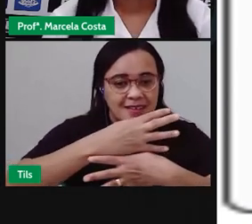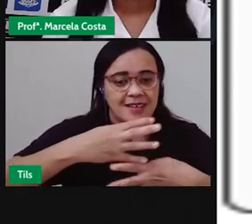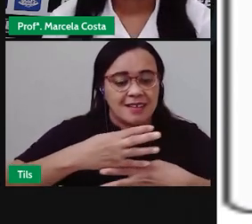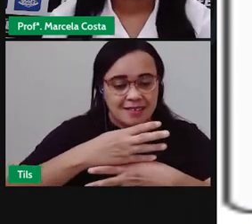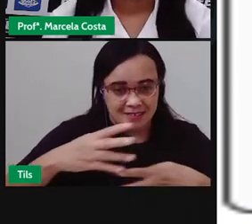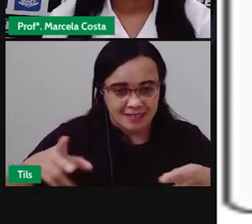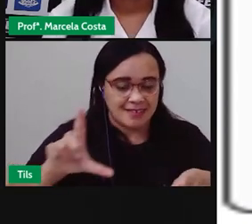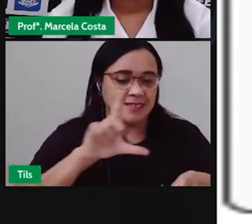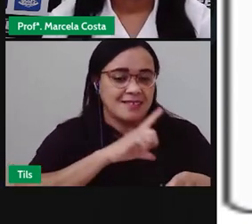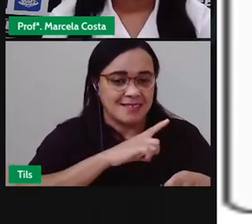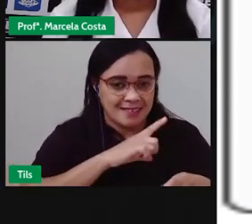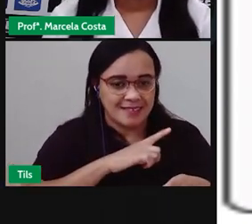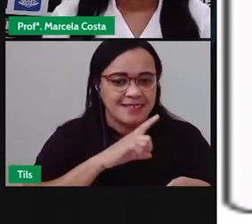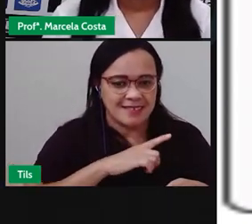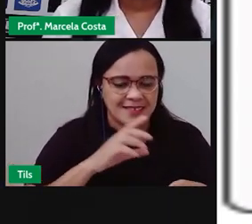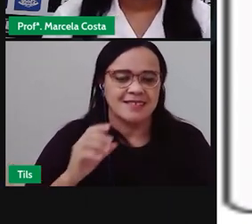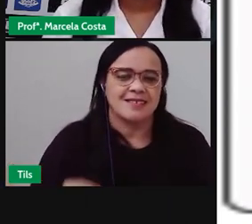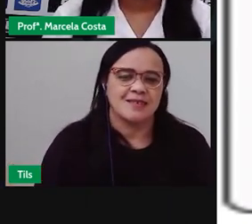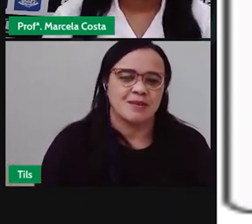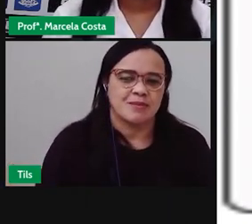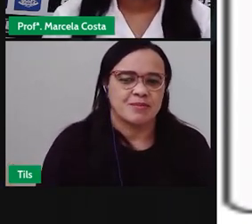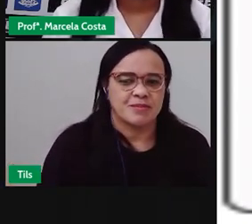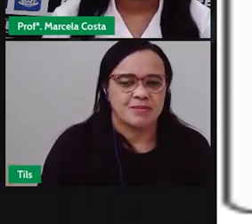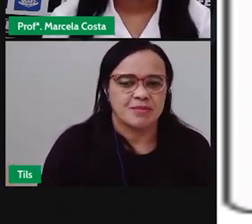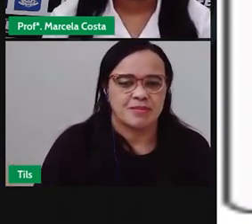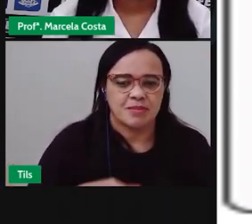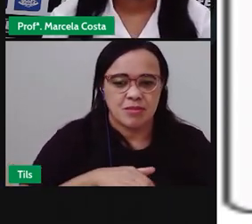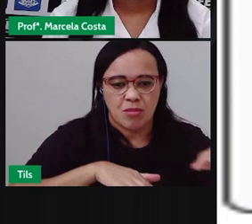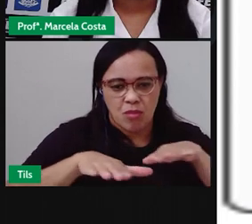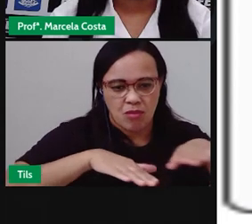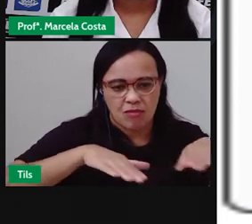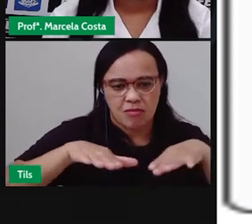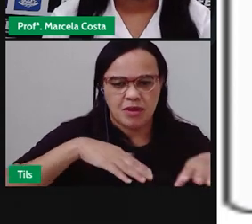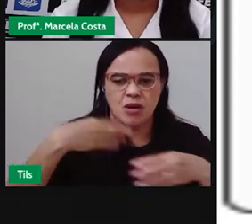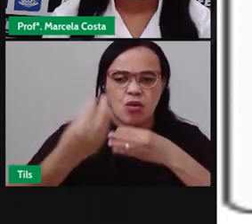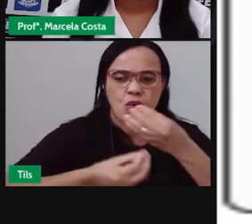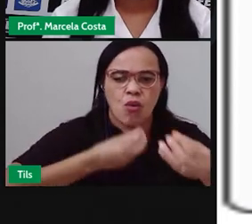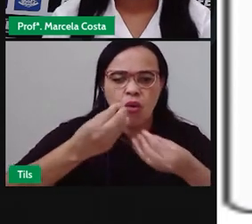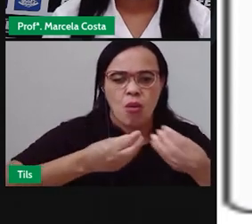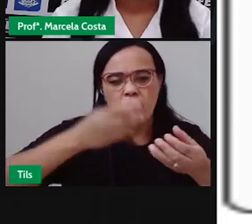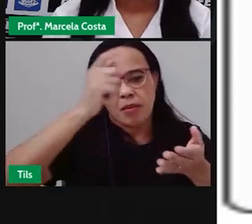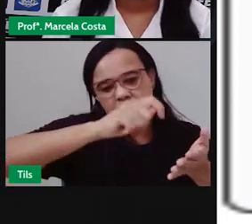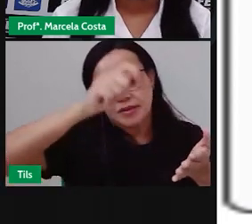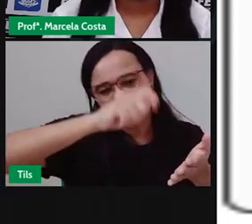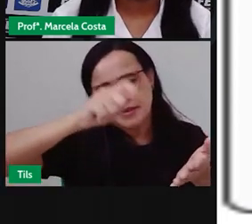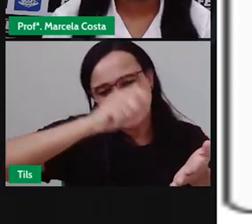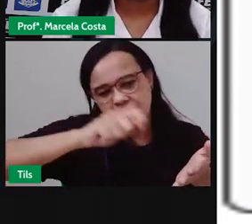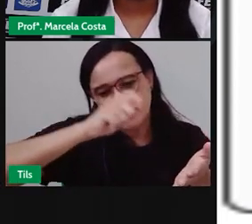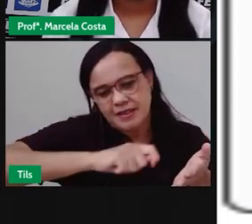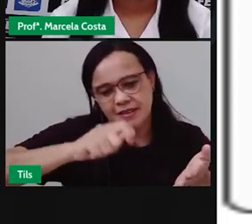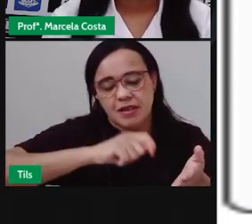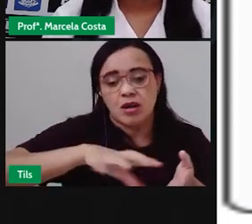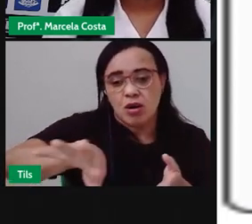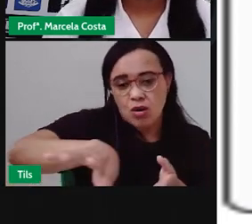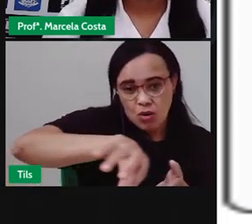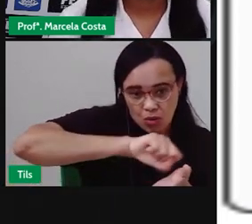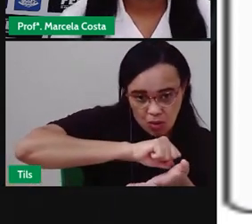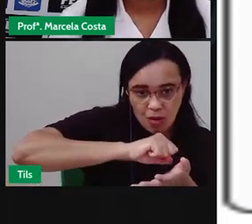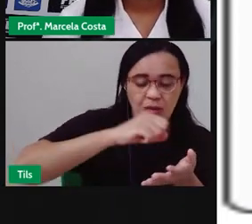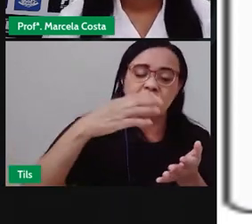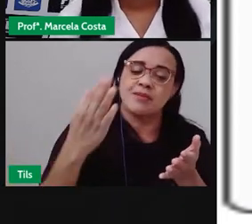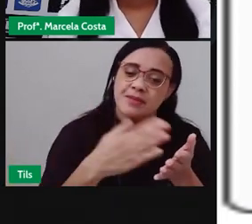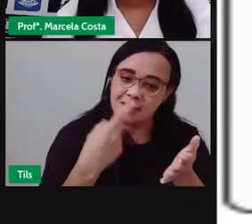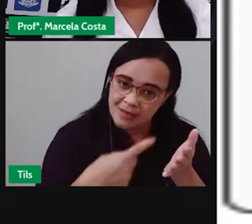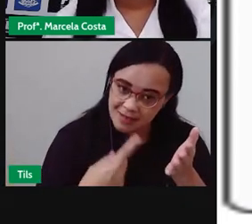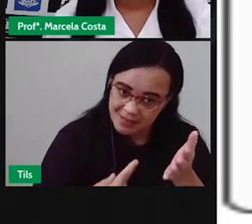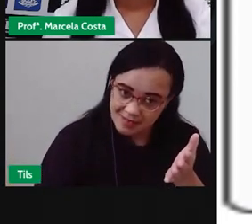o movimento que é feito para escrever essa letra Copia no caderno, tá crianças?